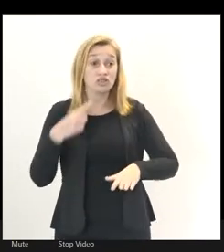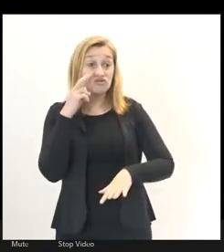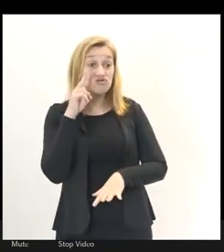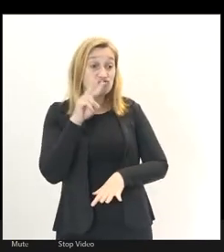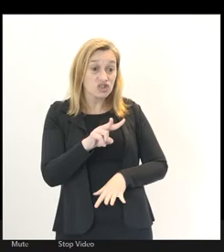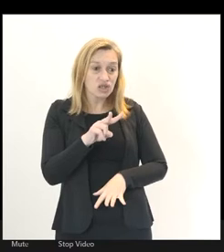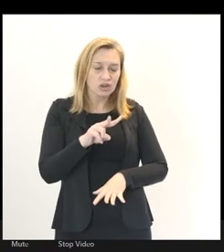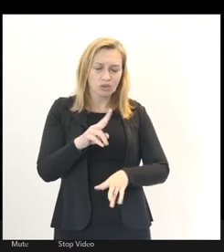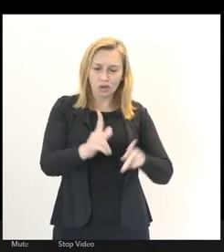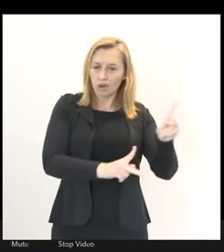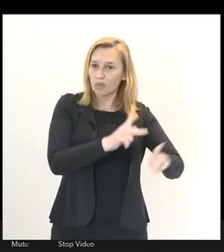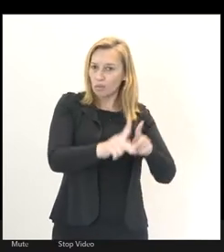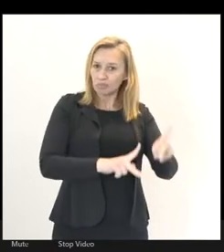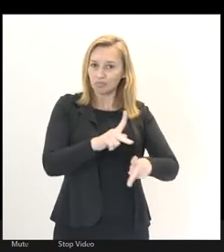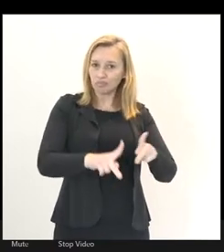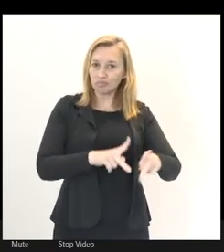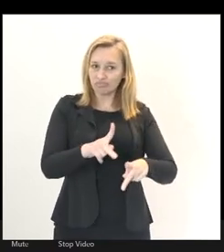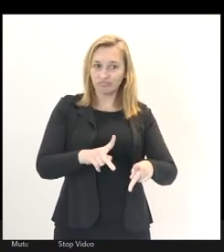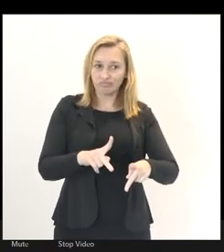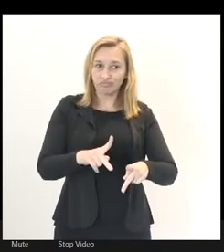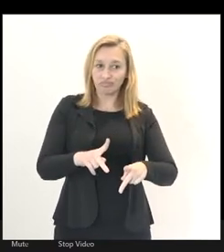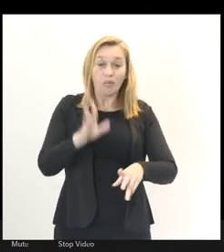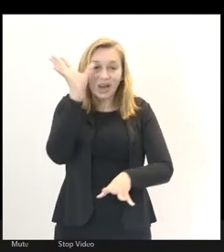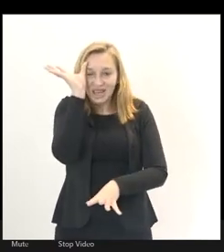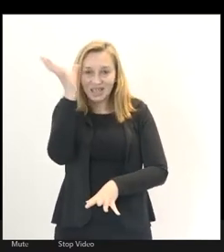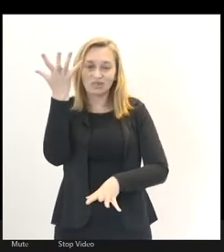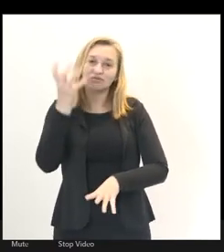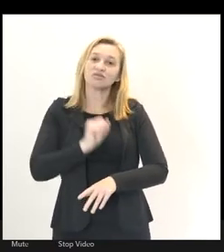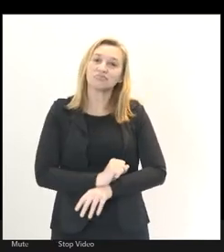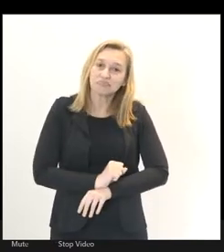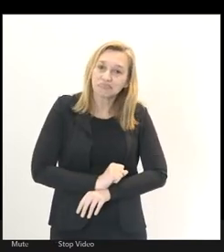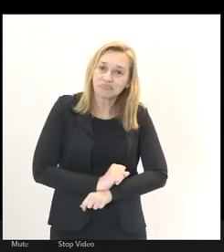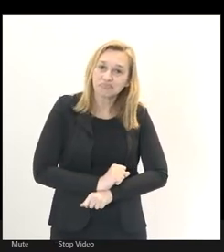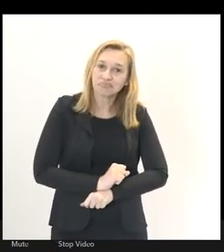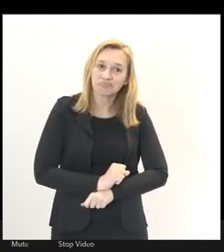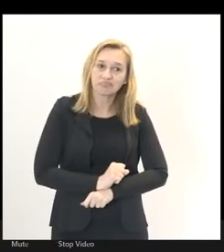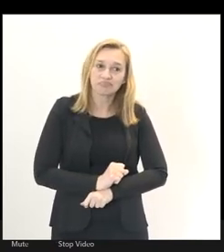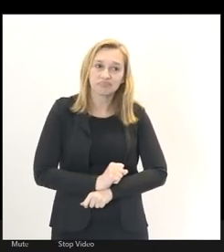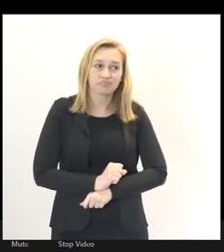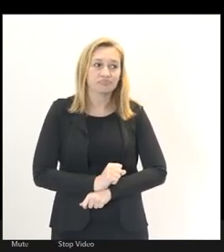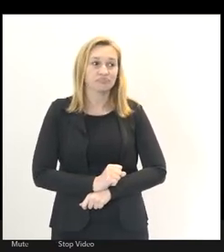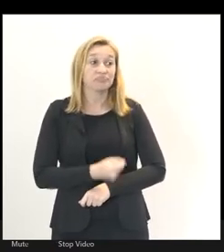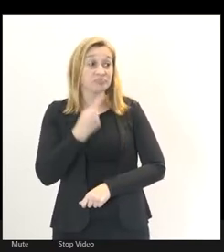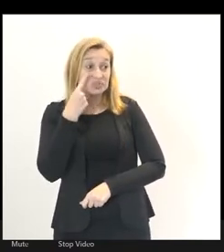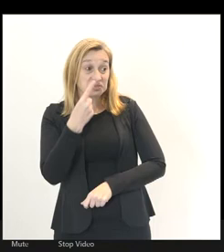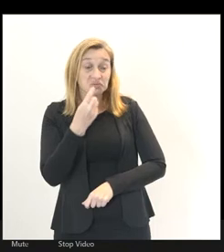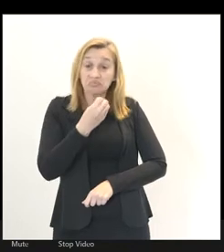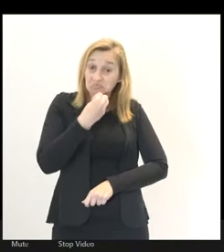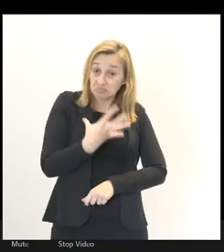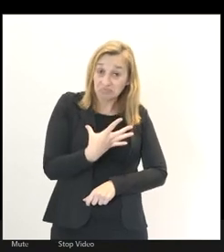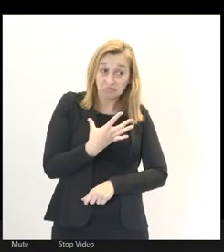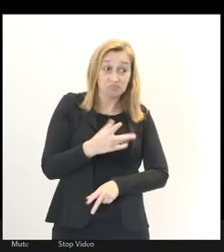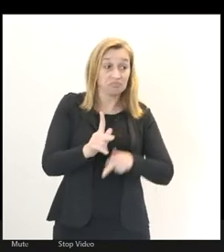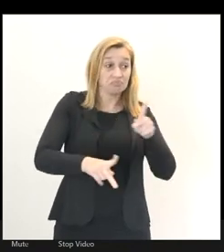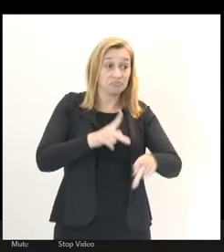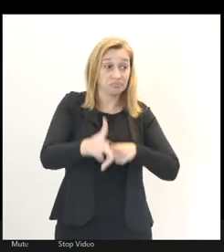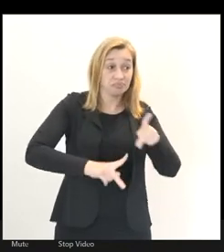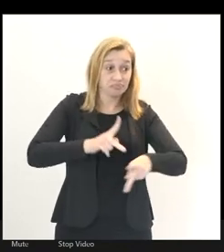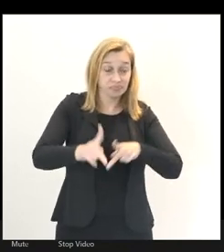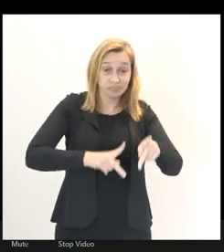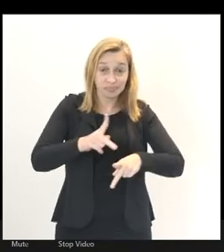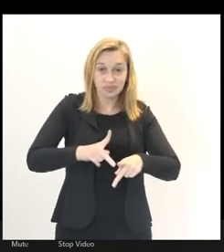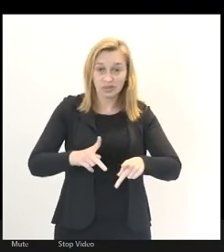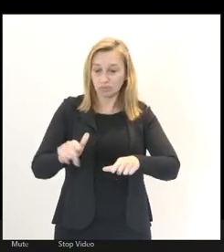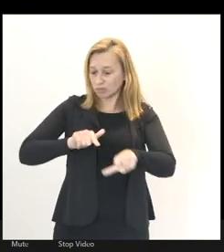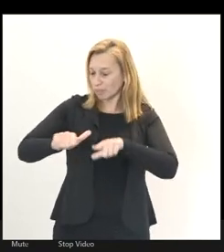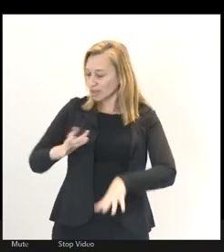pela população como uma solução, seja bem que isto pela população como um serviço de